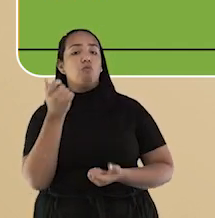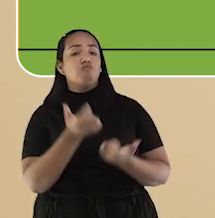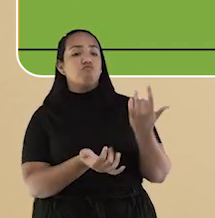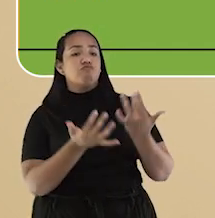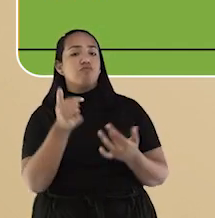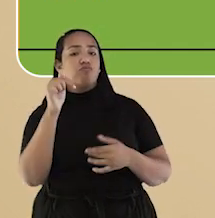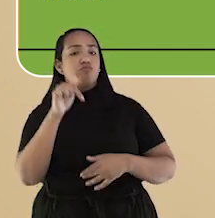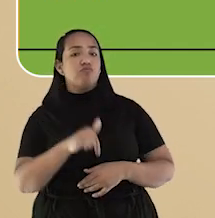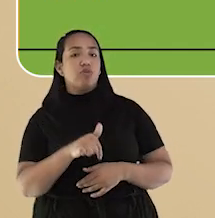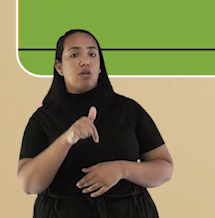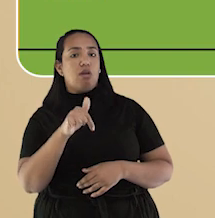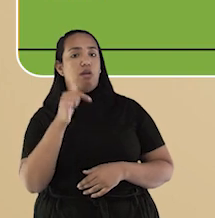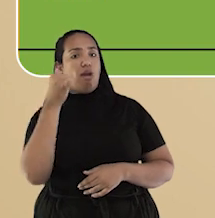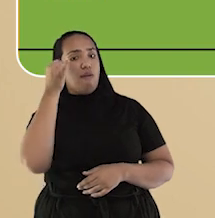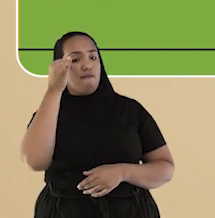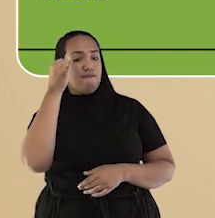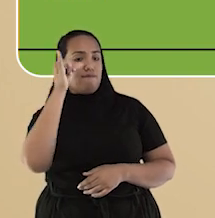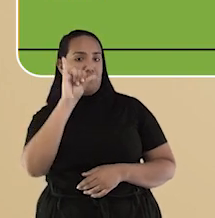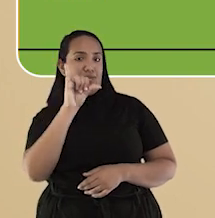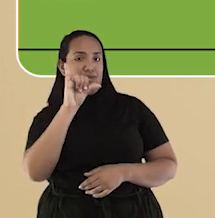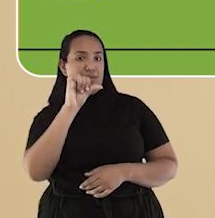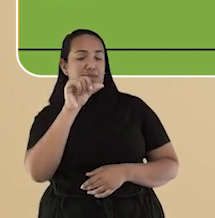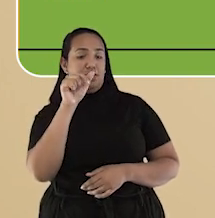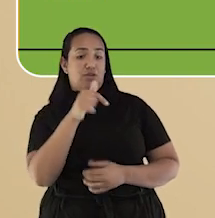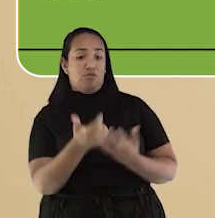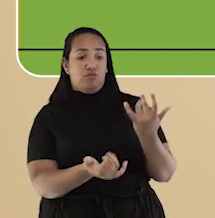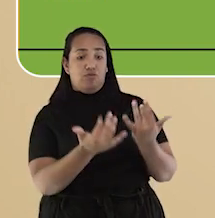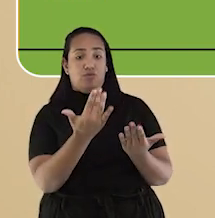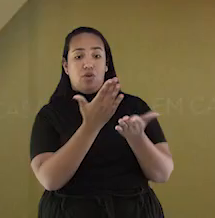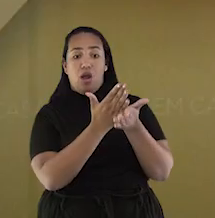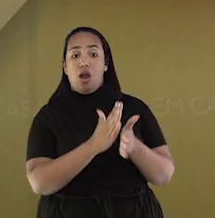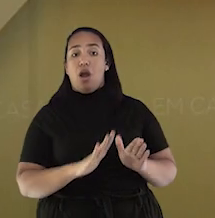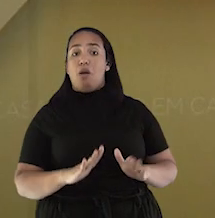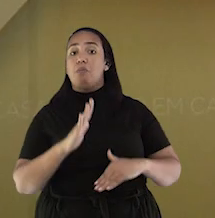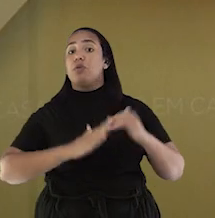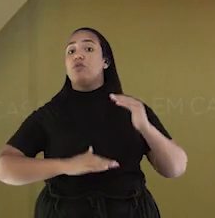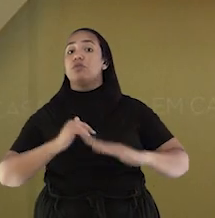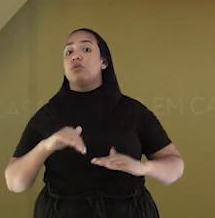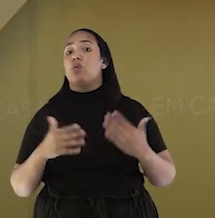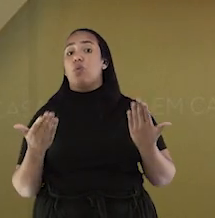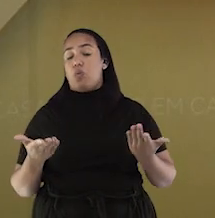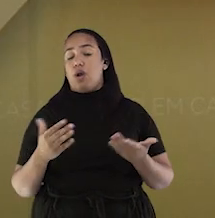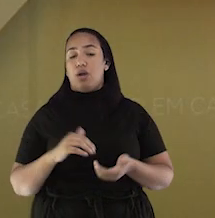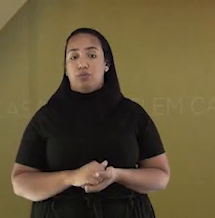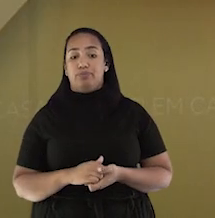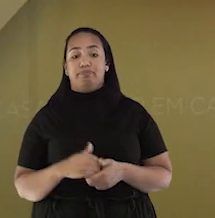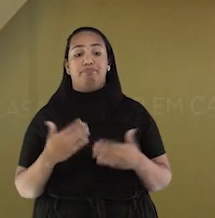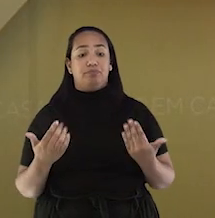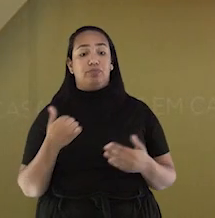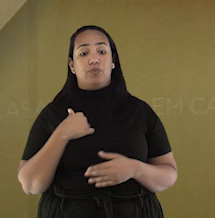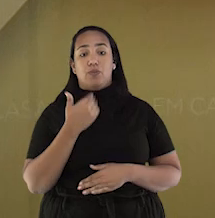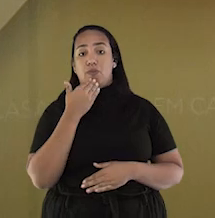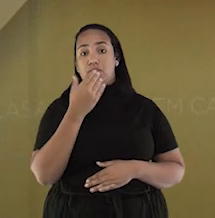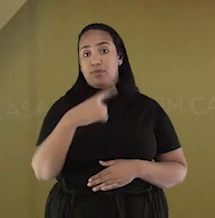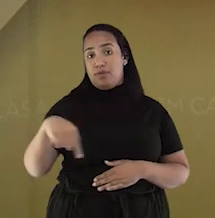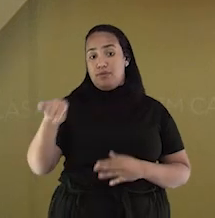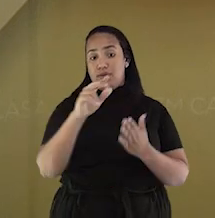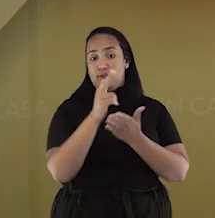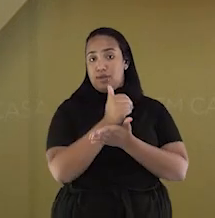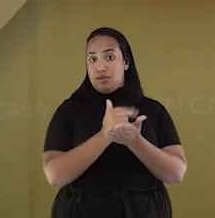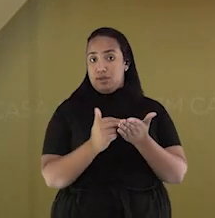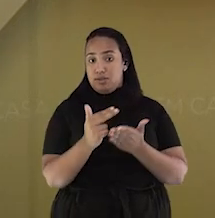combater incêndios? Ou seja, combater o fogo. Quero que você faça um desenho, ou